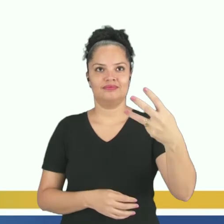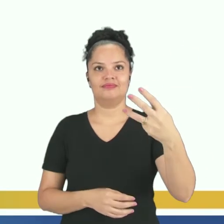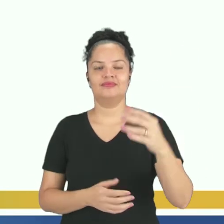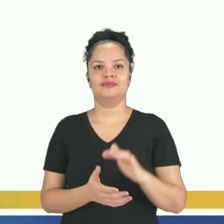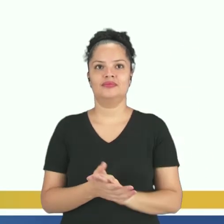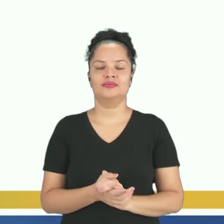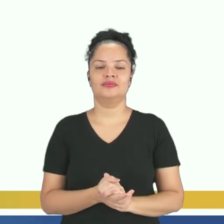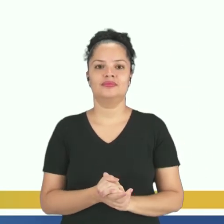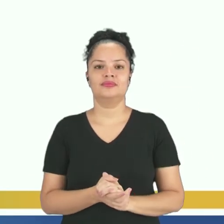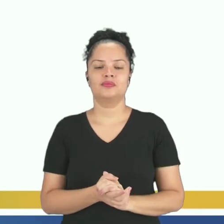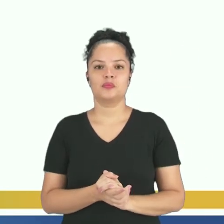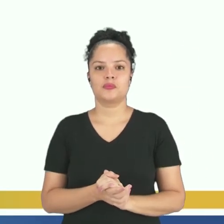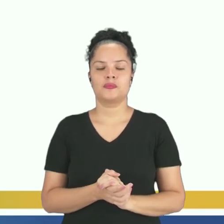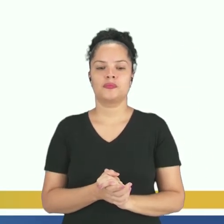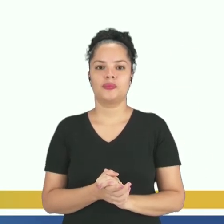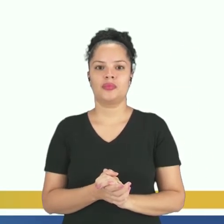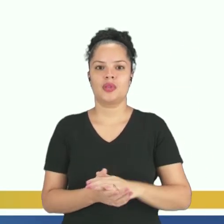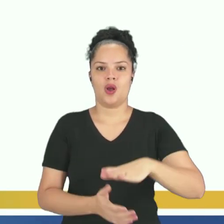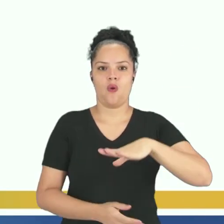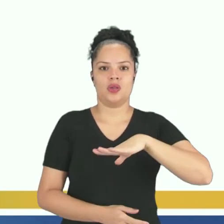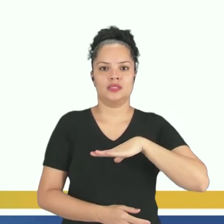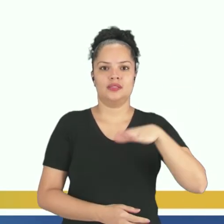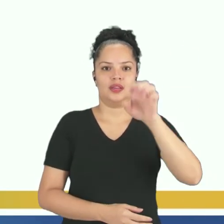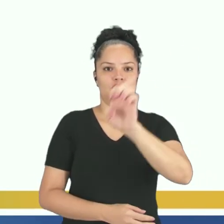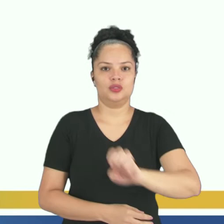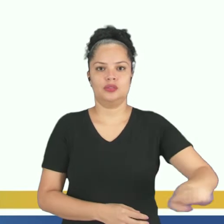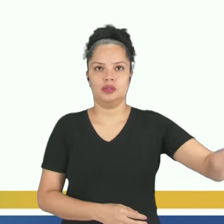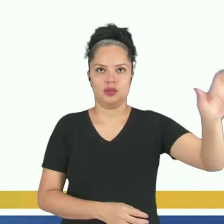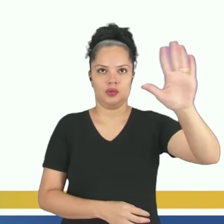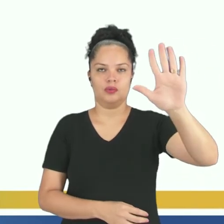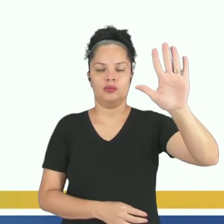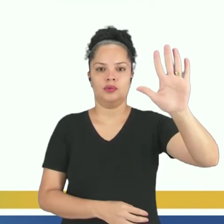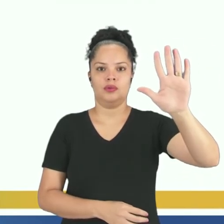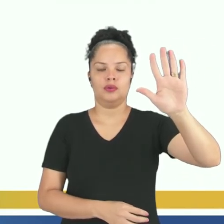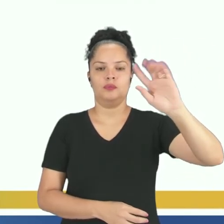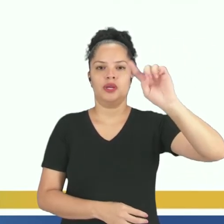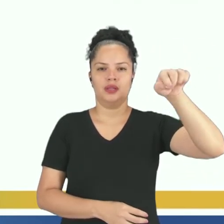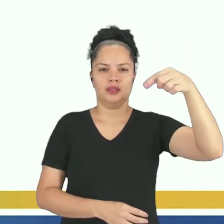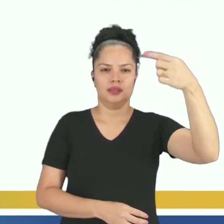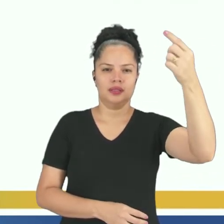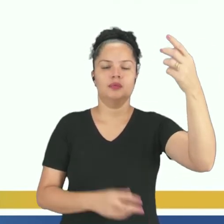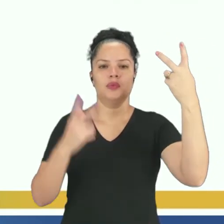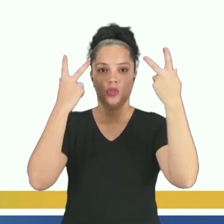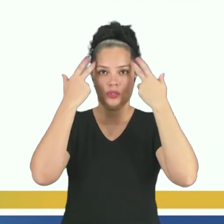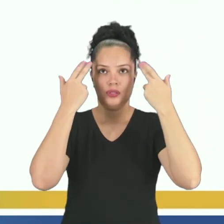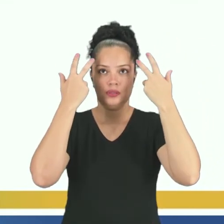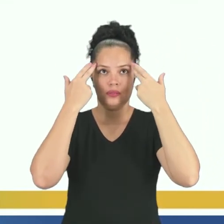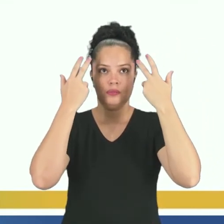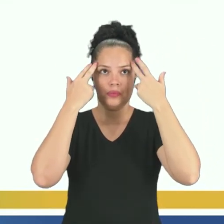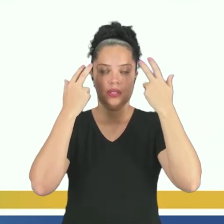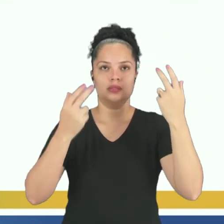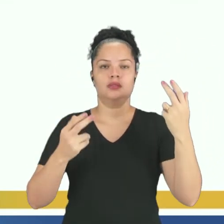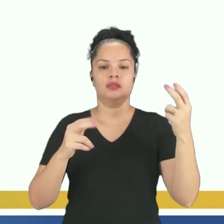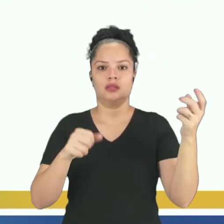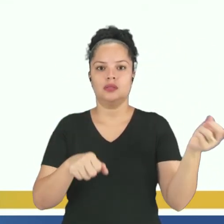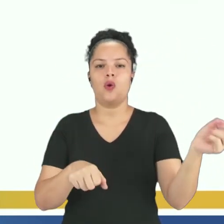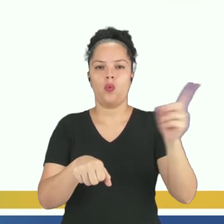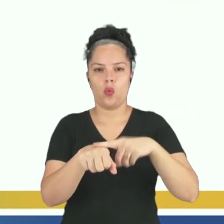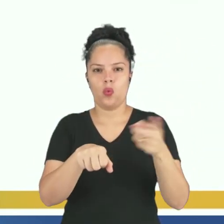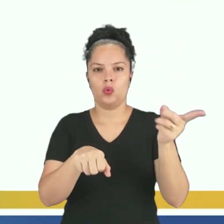O exercício 3 fala o seguinte. Em uma cidade europeia, após a estabilização dos casos de